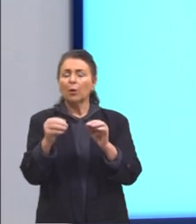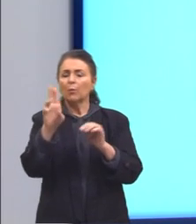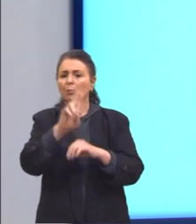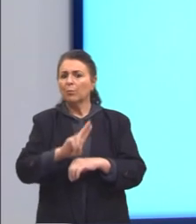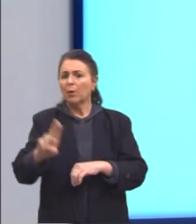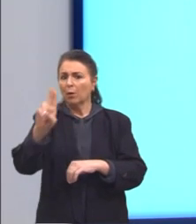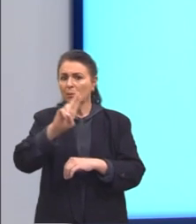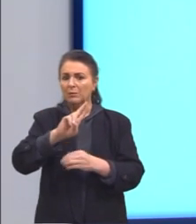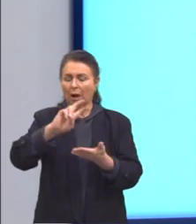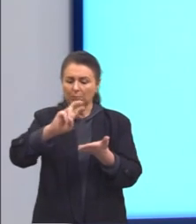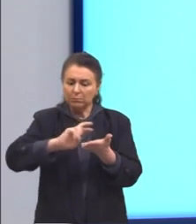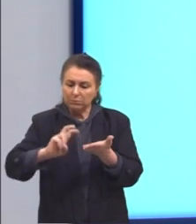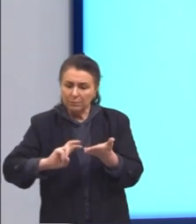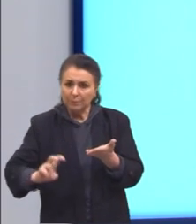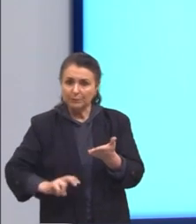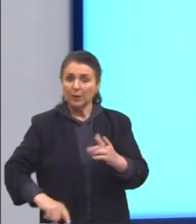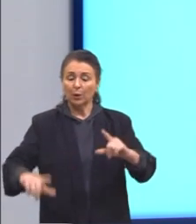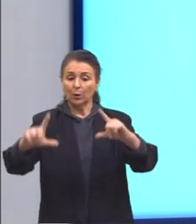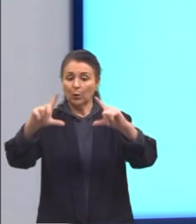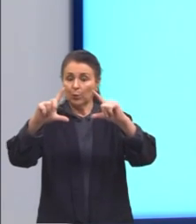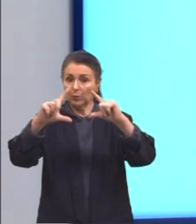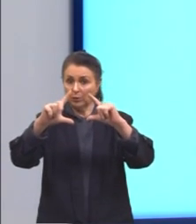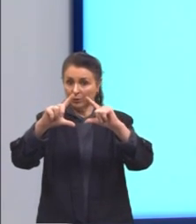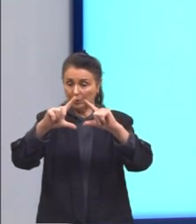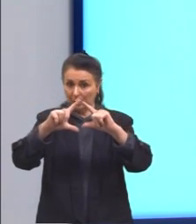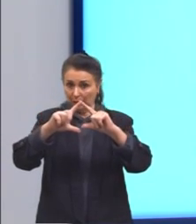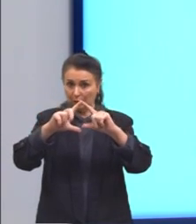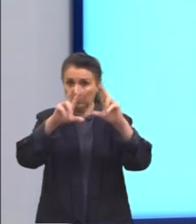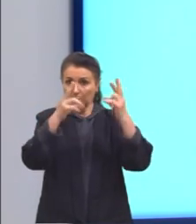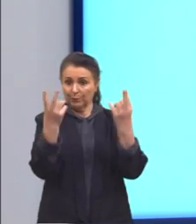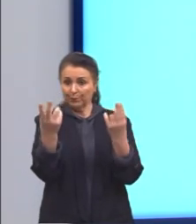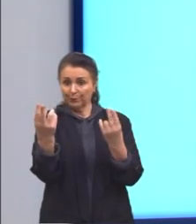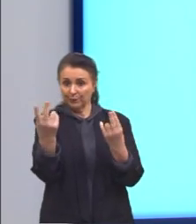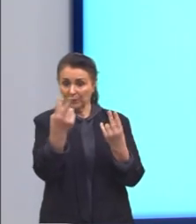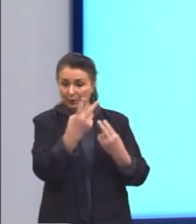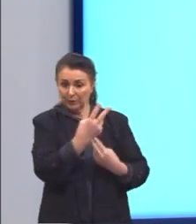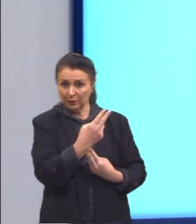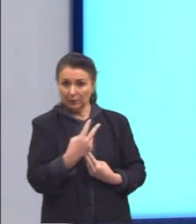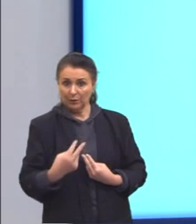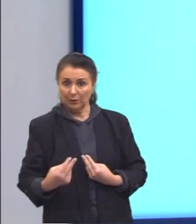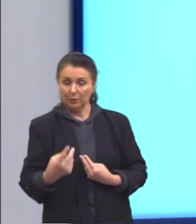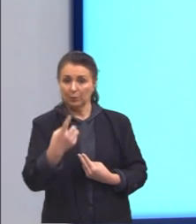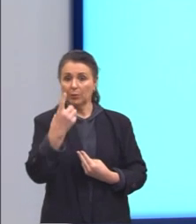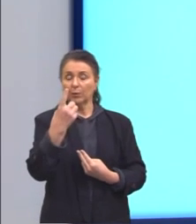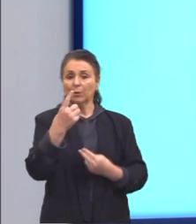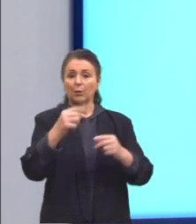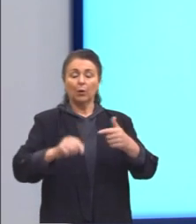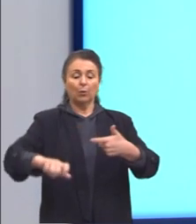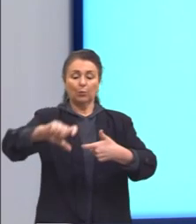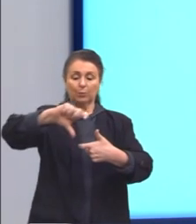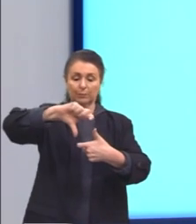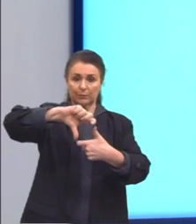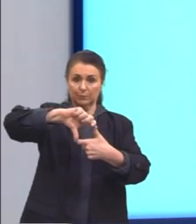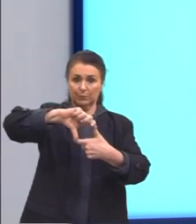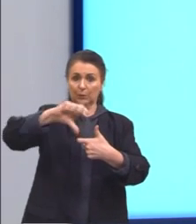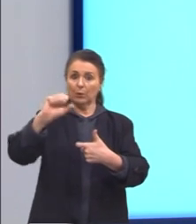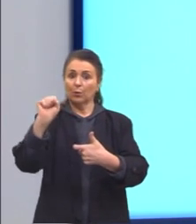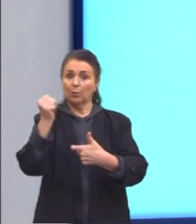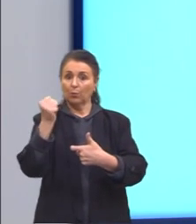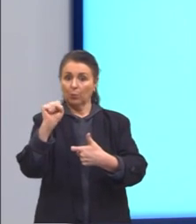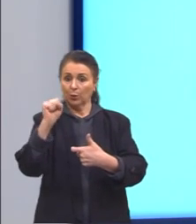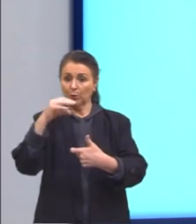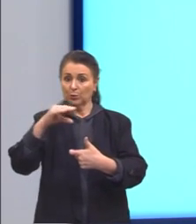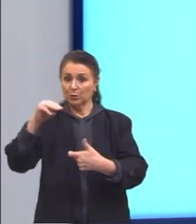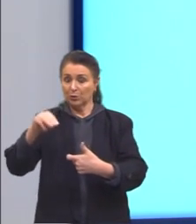impressão um triângulo equilátero de lado 12 centímetros, um quadrado de lado 8 centímetros,